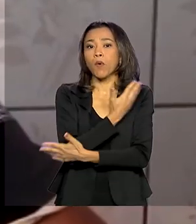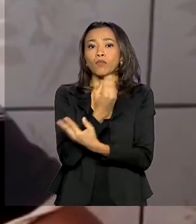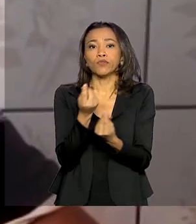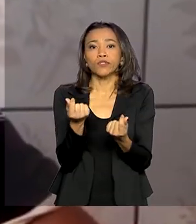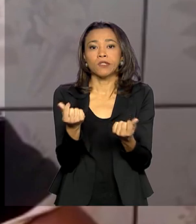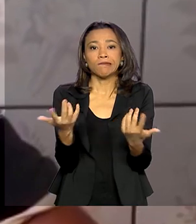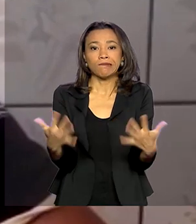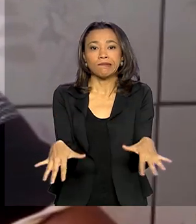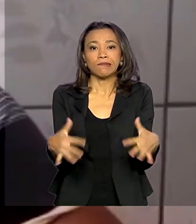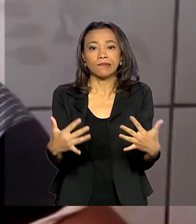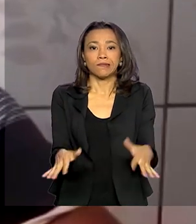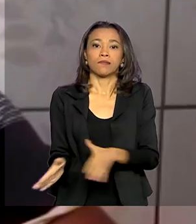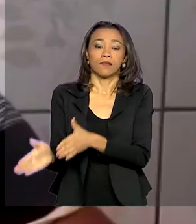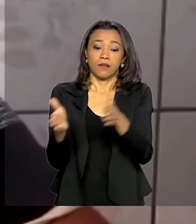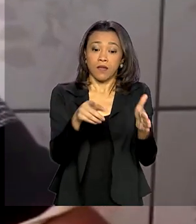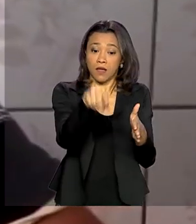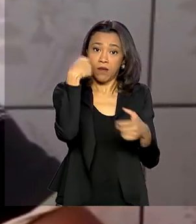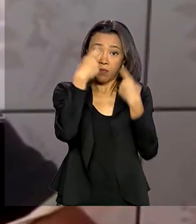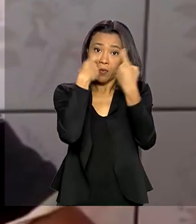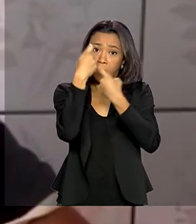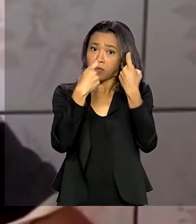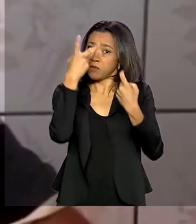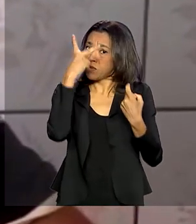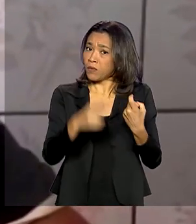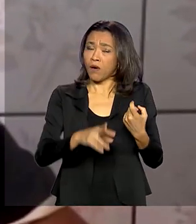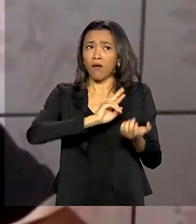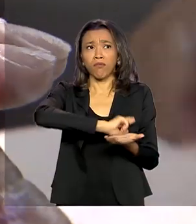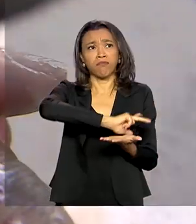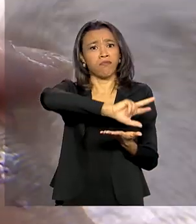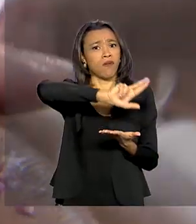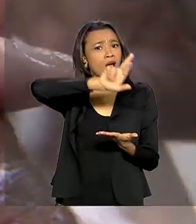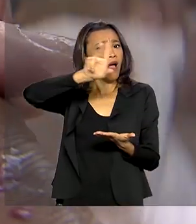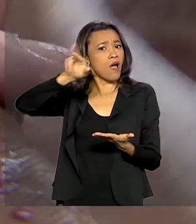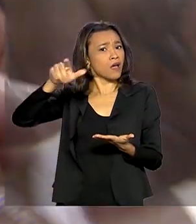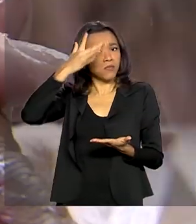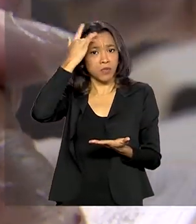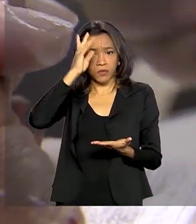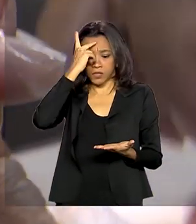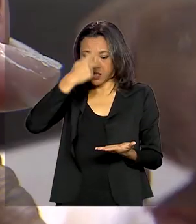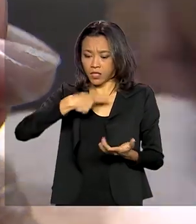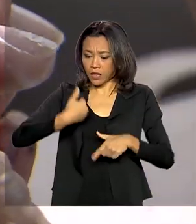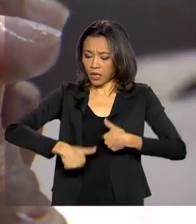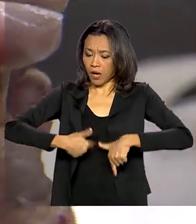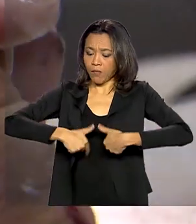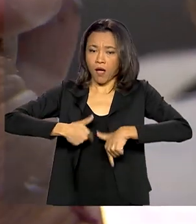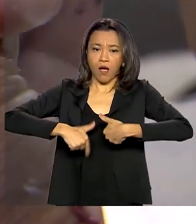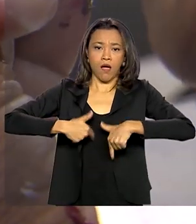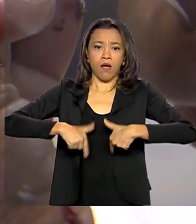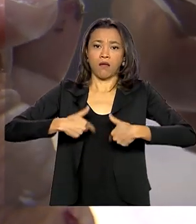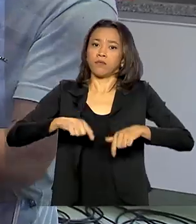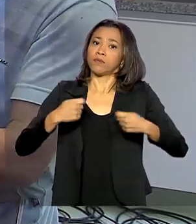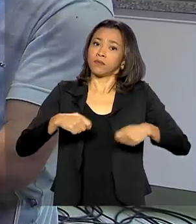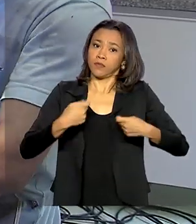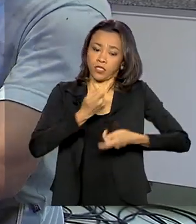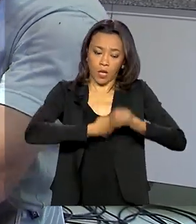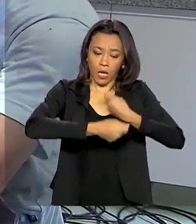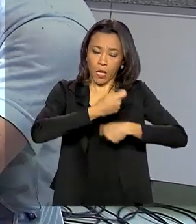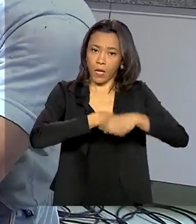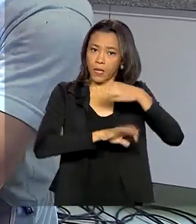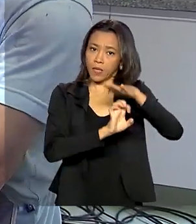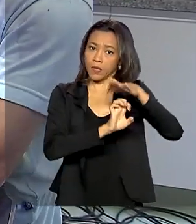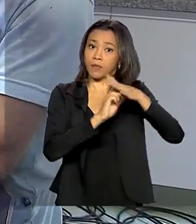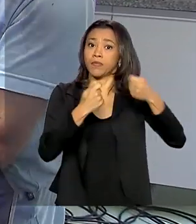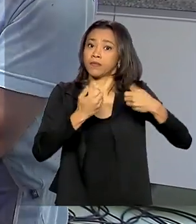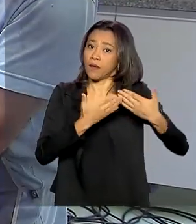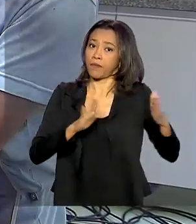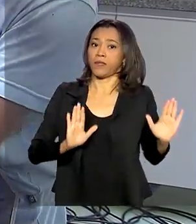A preocupação do José é a mesma de milhões de autônomos que dependem do comércio aberto para trabalhar. Para auxiliar essas